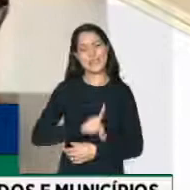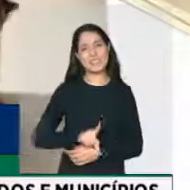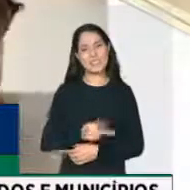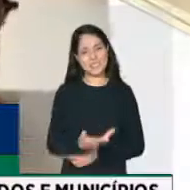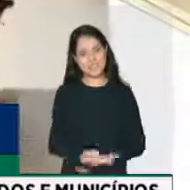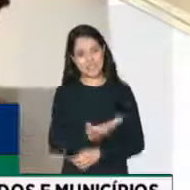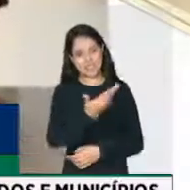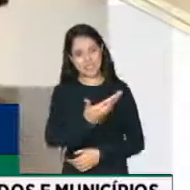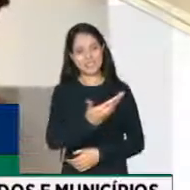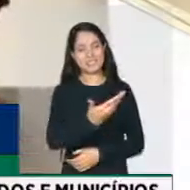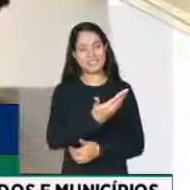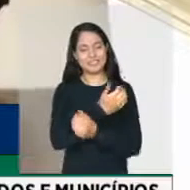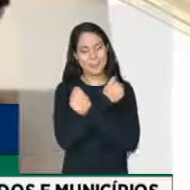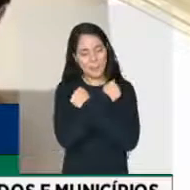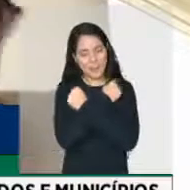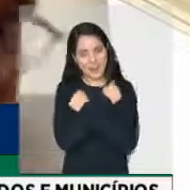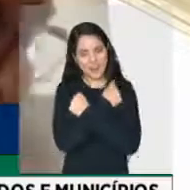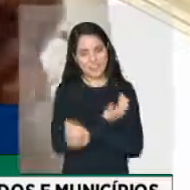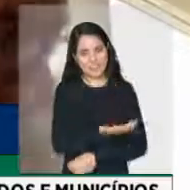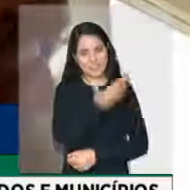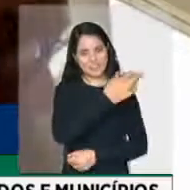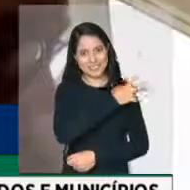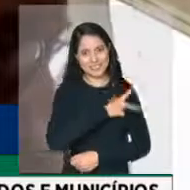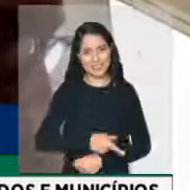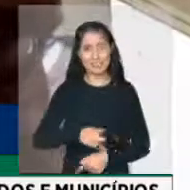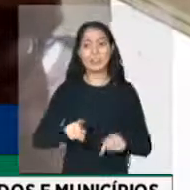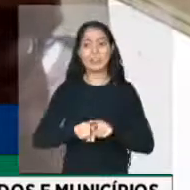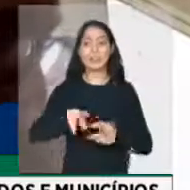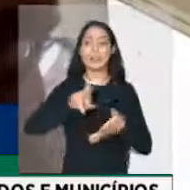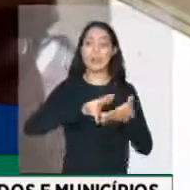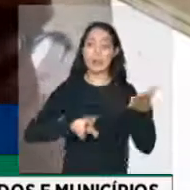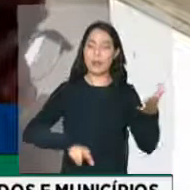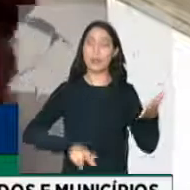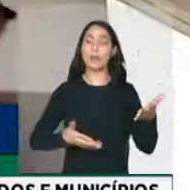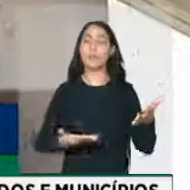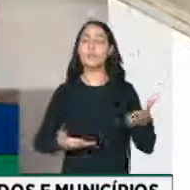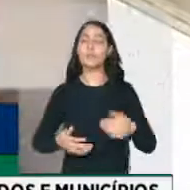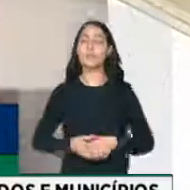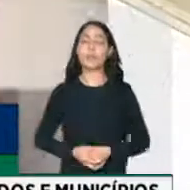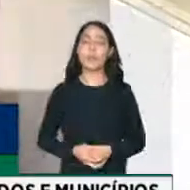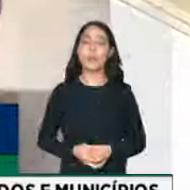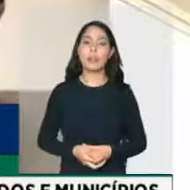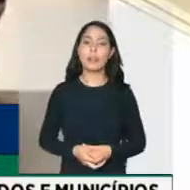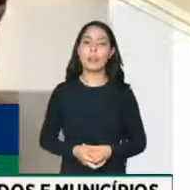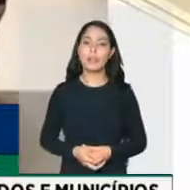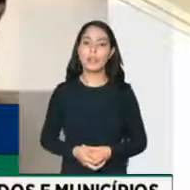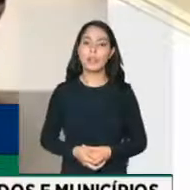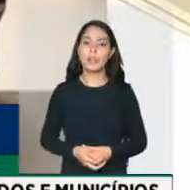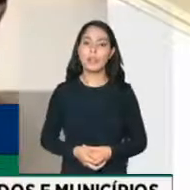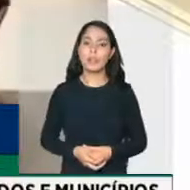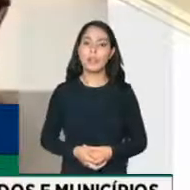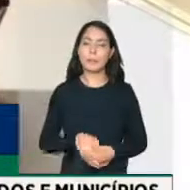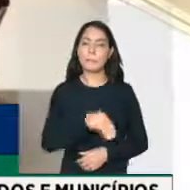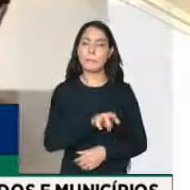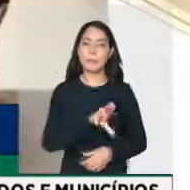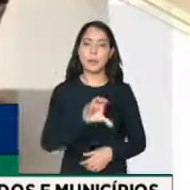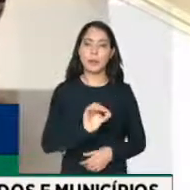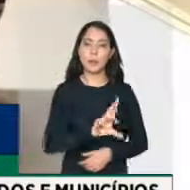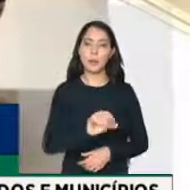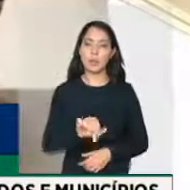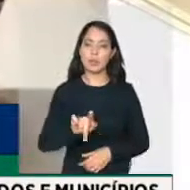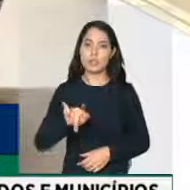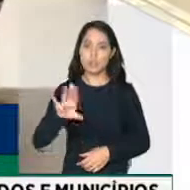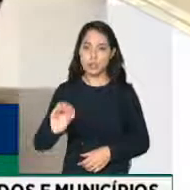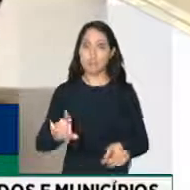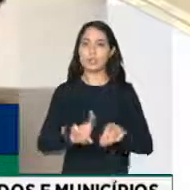excelência, que sou um admirador seu, um abraço ao relator, o senador Marcos Rogério, que fez o relatório, um